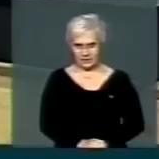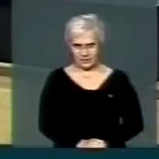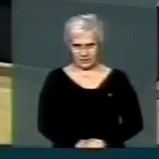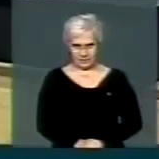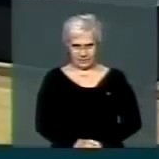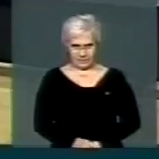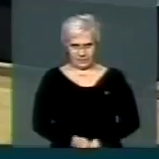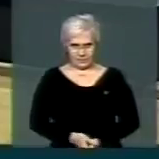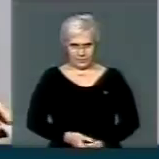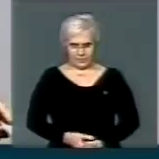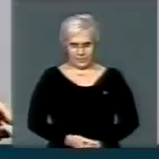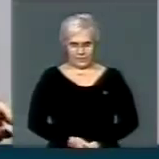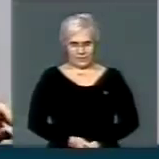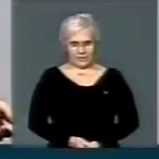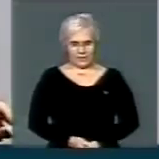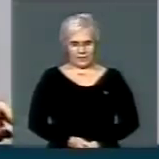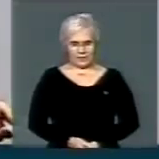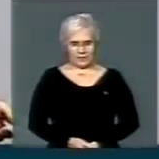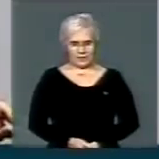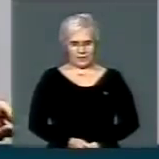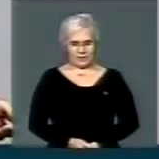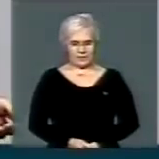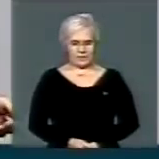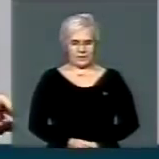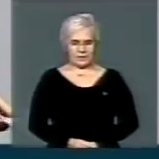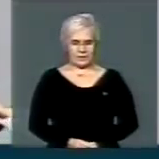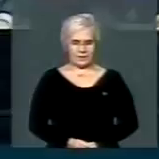Delicioso clima de câmara de vereadores.